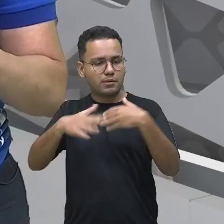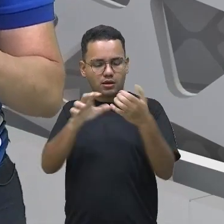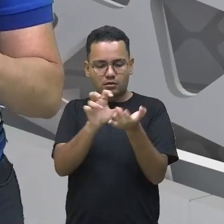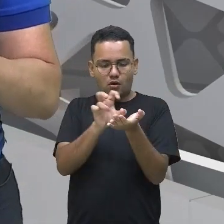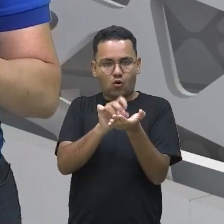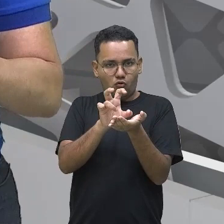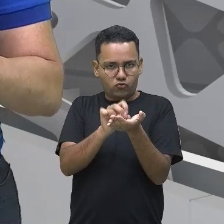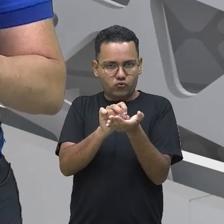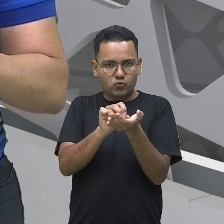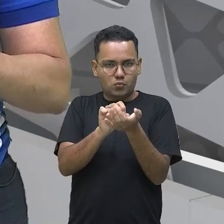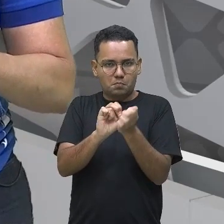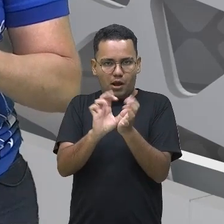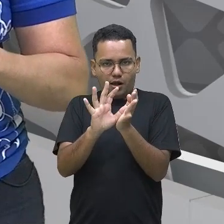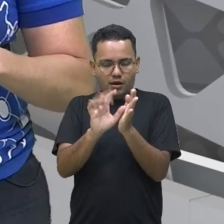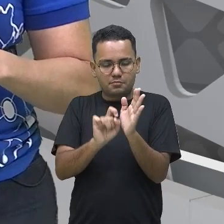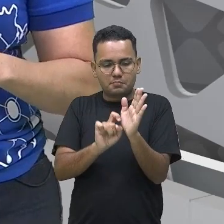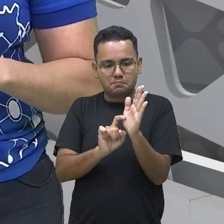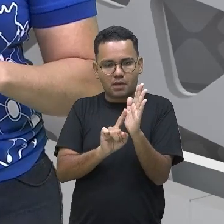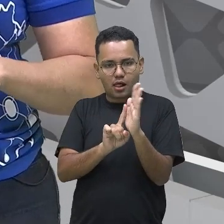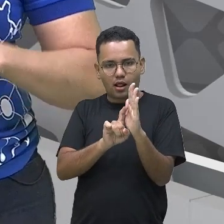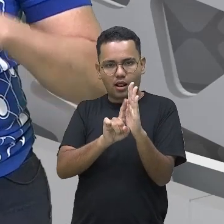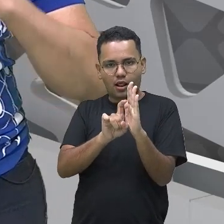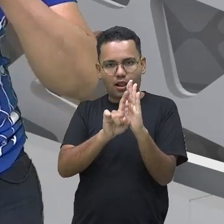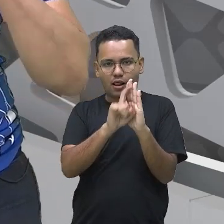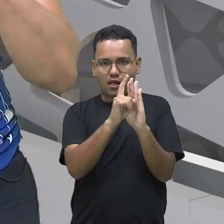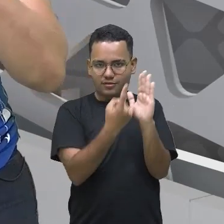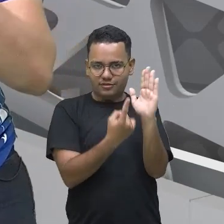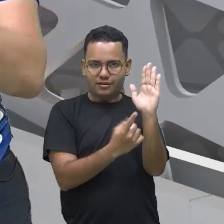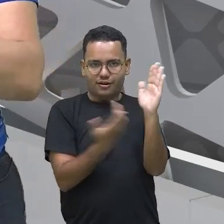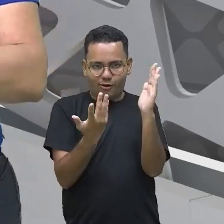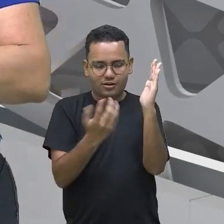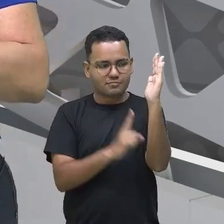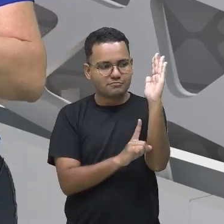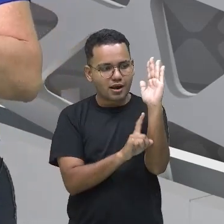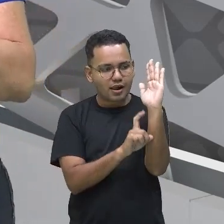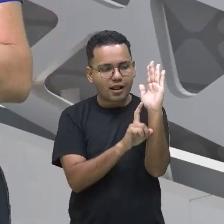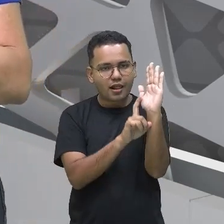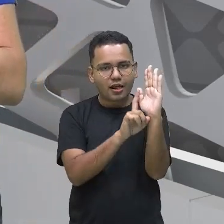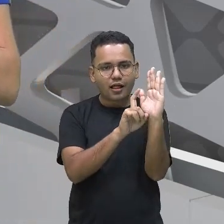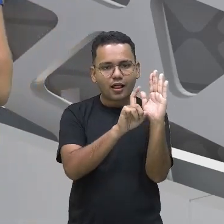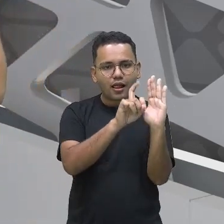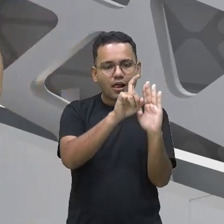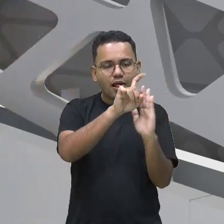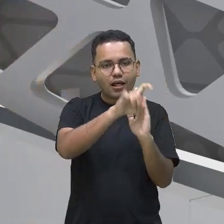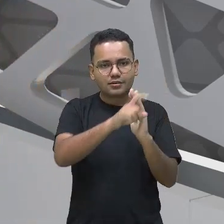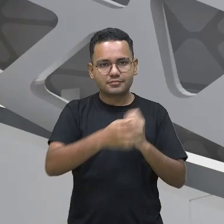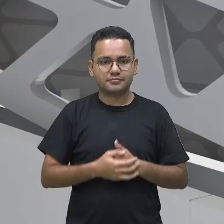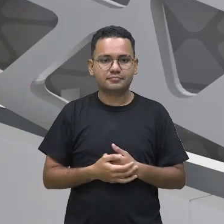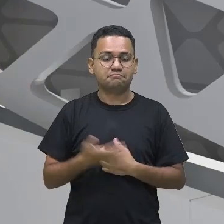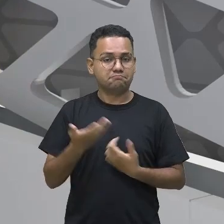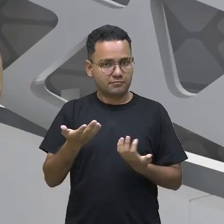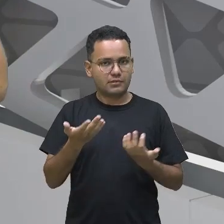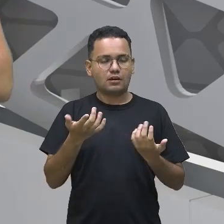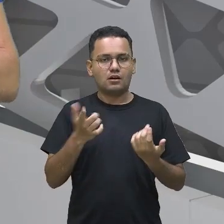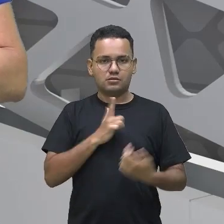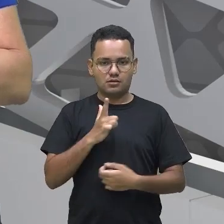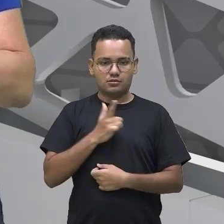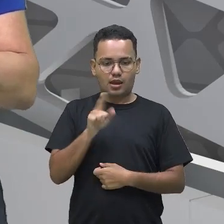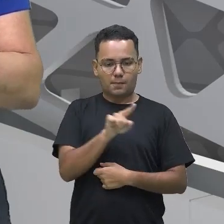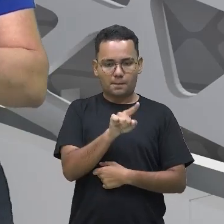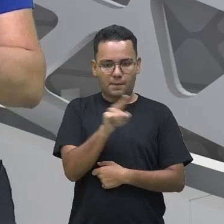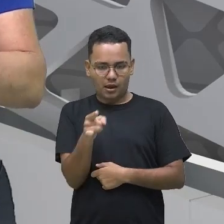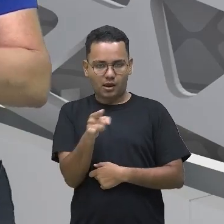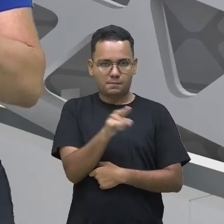Veja só, né? E quando passa essa transformação do ovo para a larva,